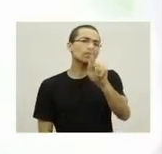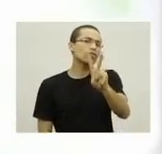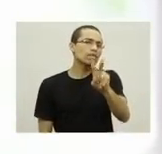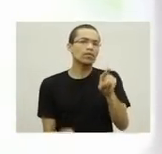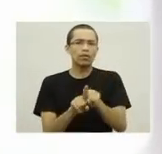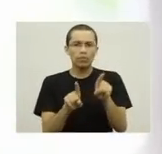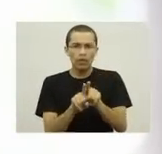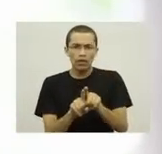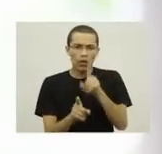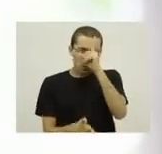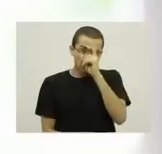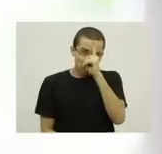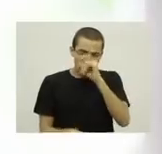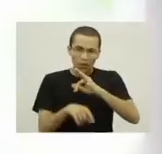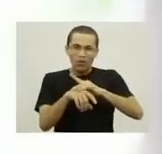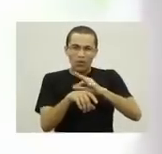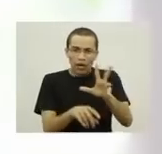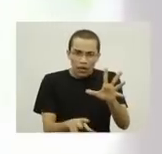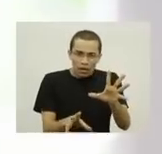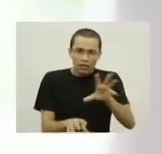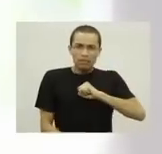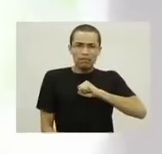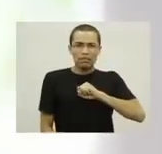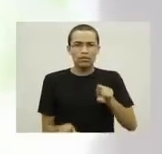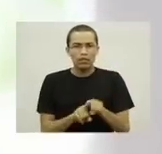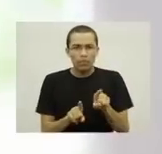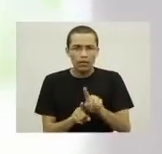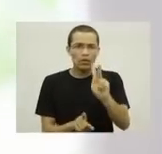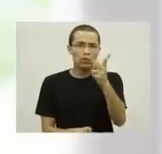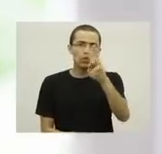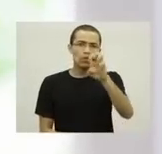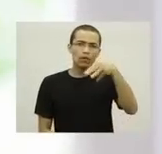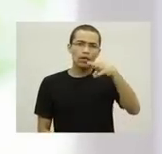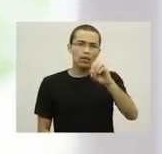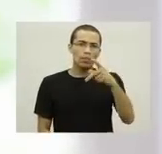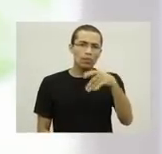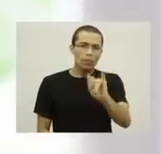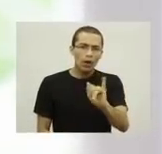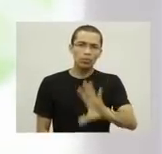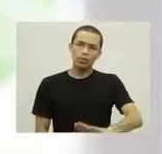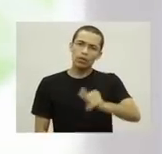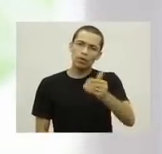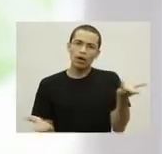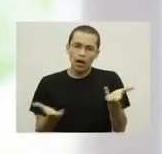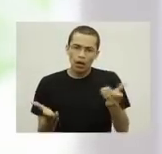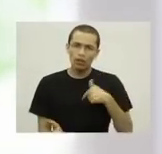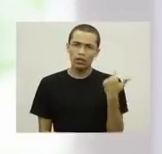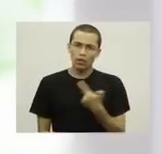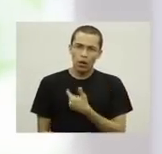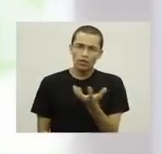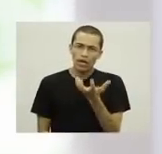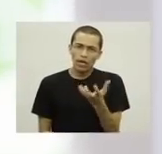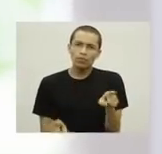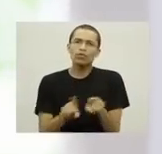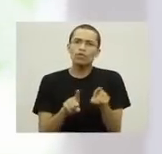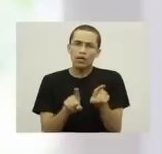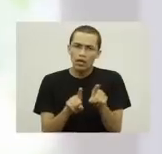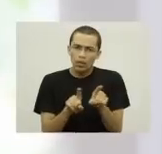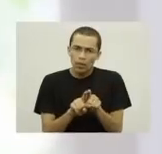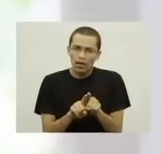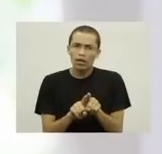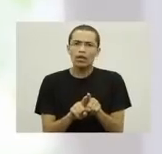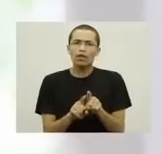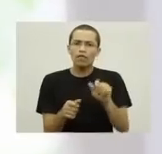Doença e Infectos Contagiosos. O próprio Emob melhorou bastante o seu atendimento. Agora, vamos descentralizar no governo da